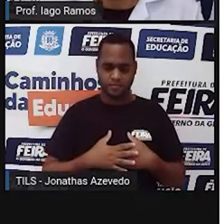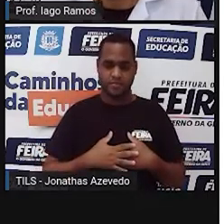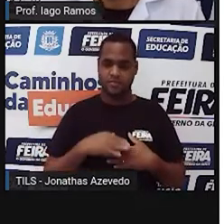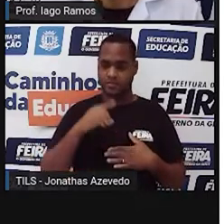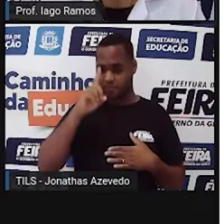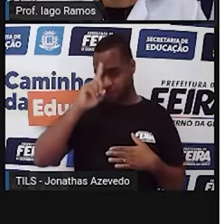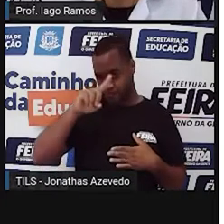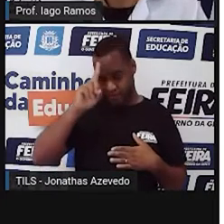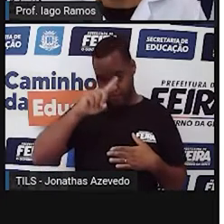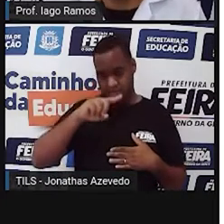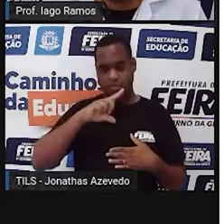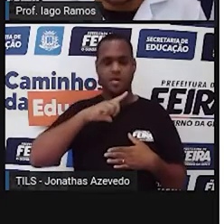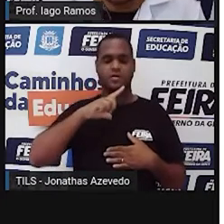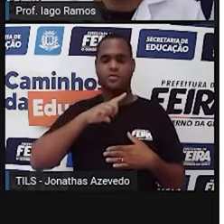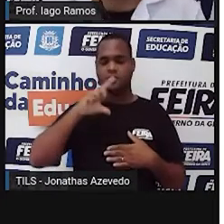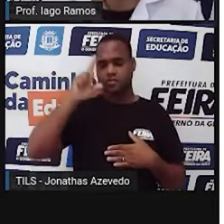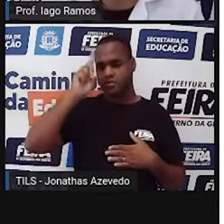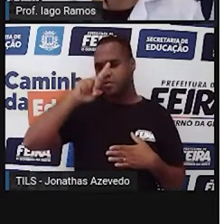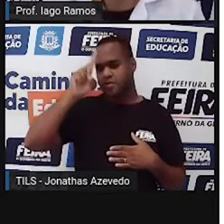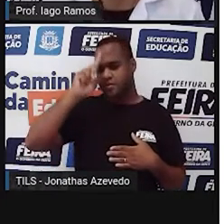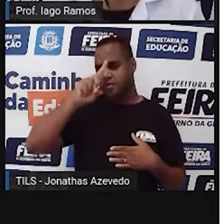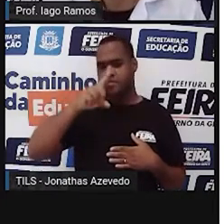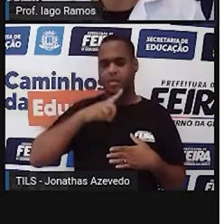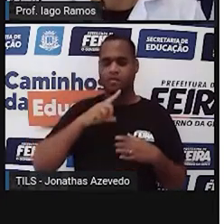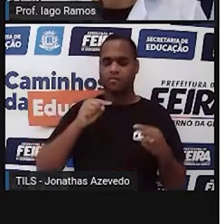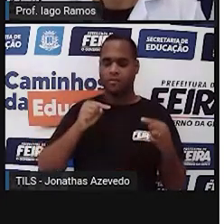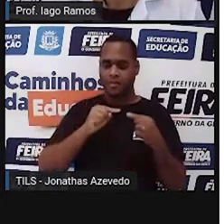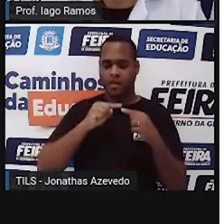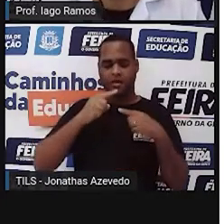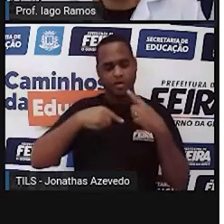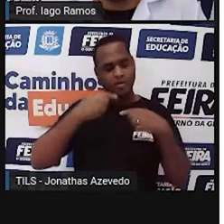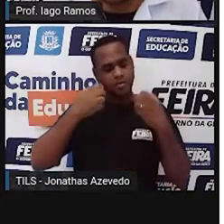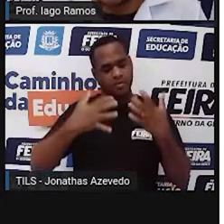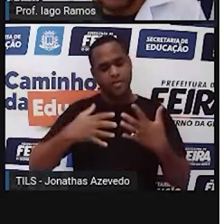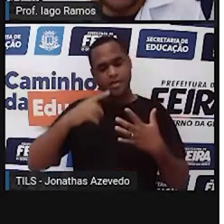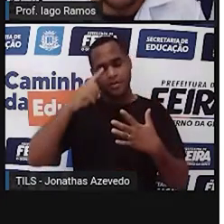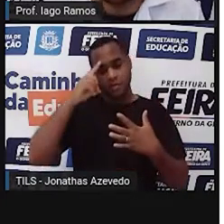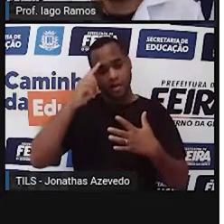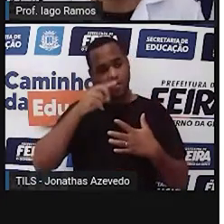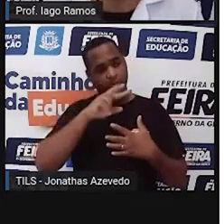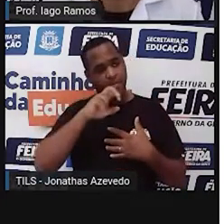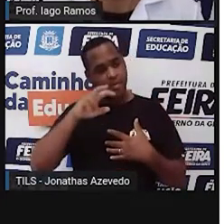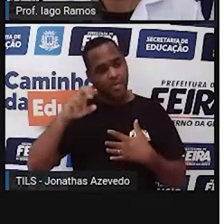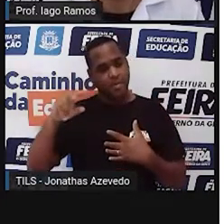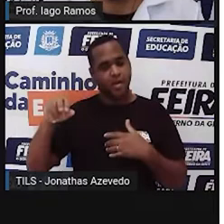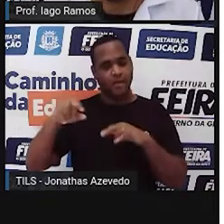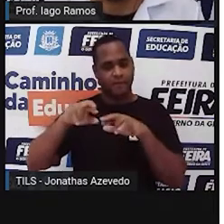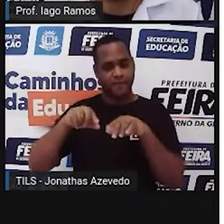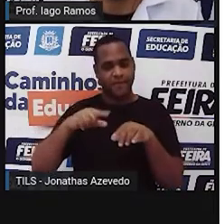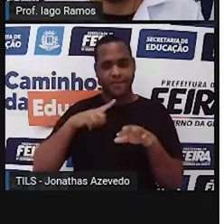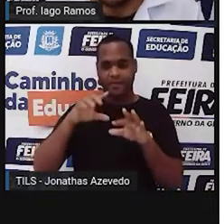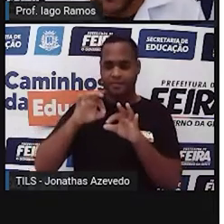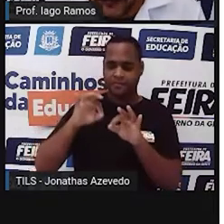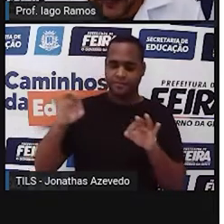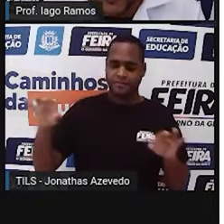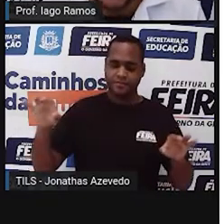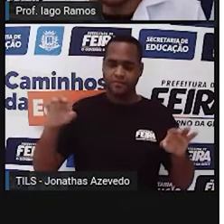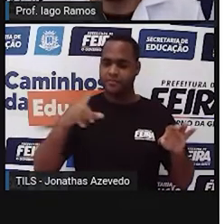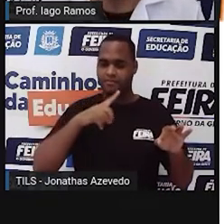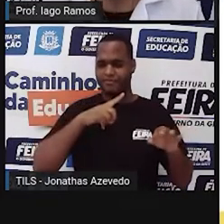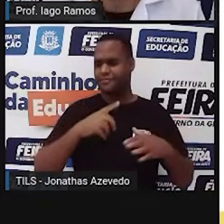a dia, né? O nosso dia a dia, nosso cotidiano está cercado por medidas, tá bom?